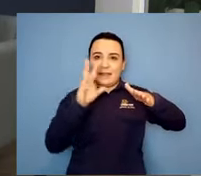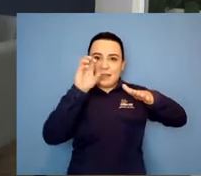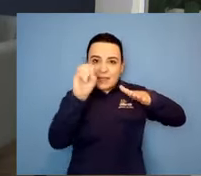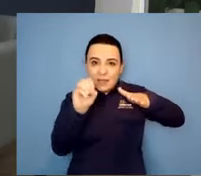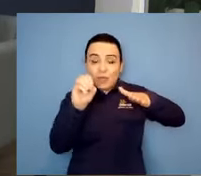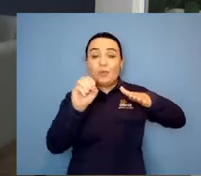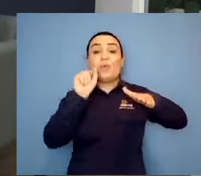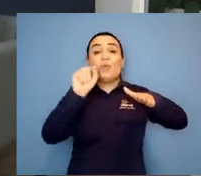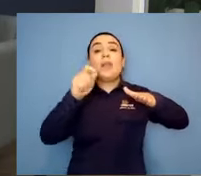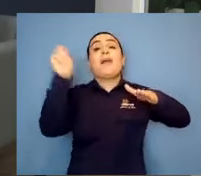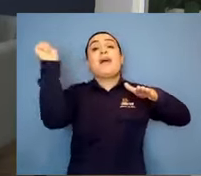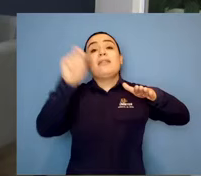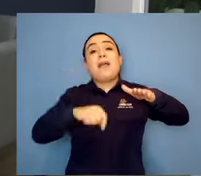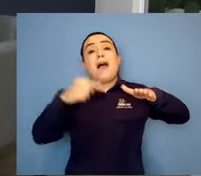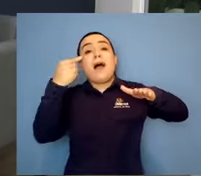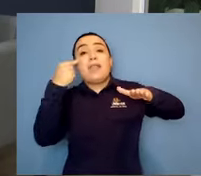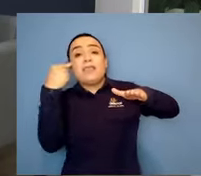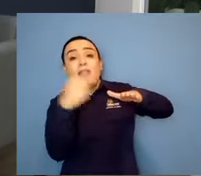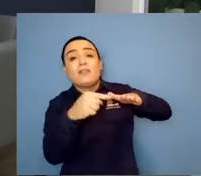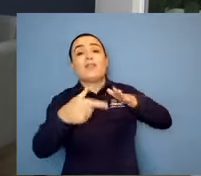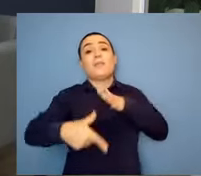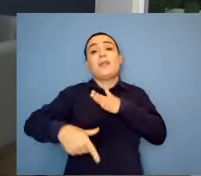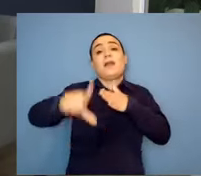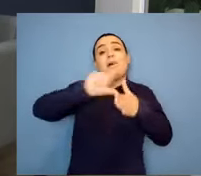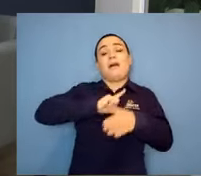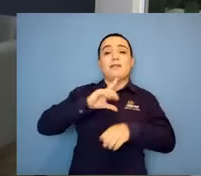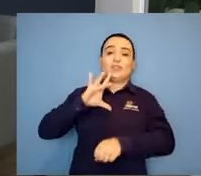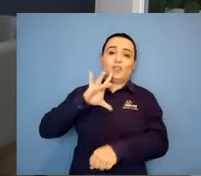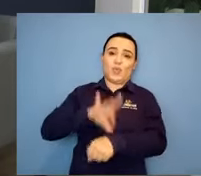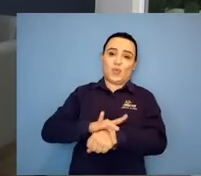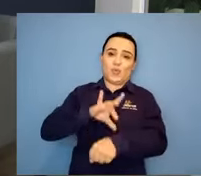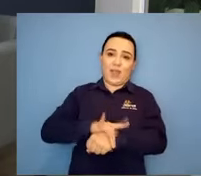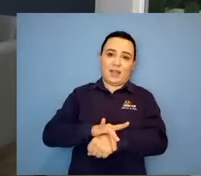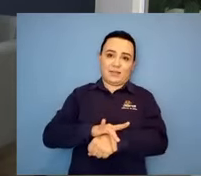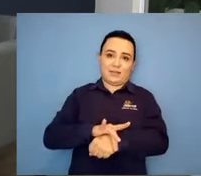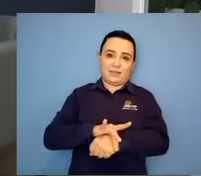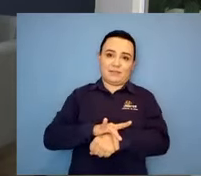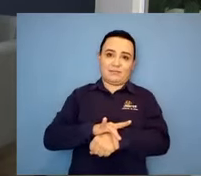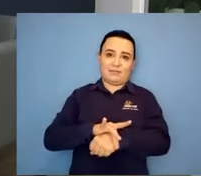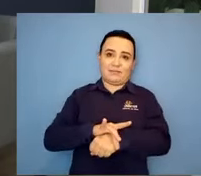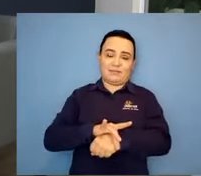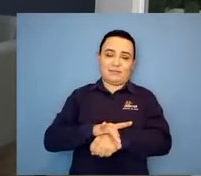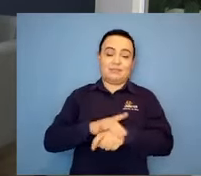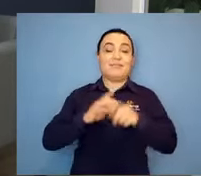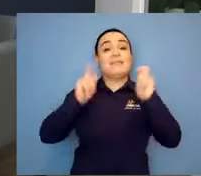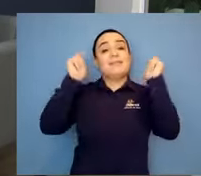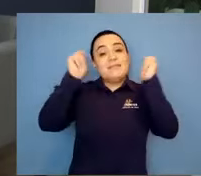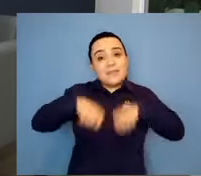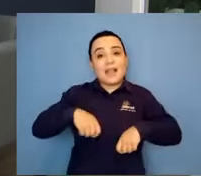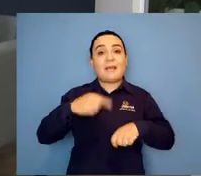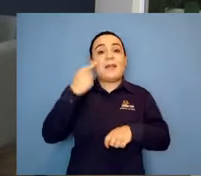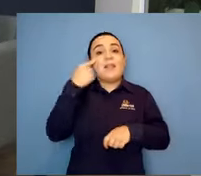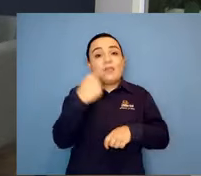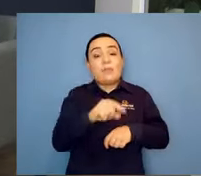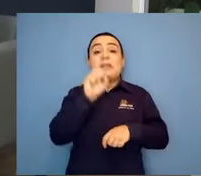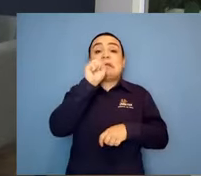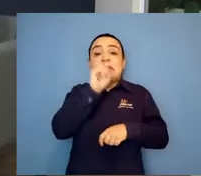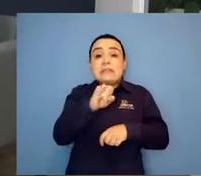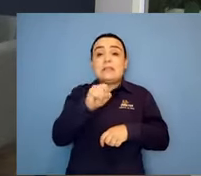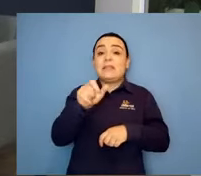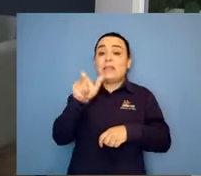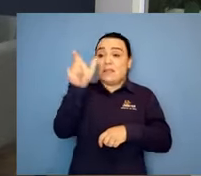ampliando, Curitiba também quer ampliar, o Paraná nós temos, né? No poder público, graças a Deus, pessoas